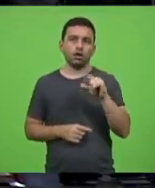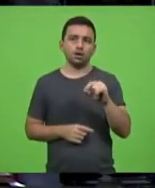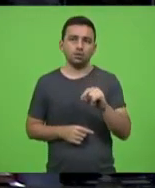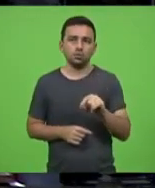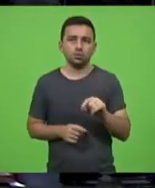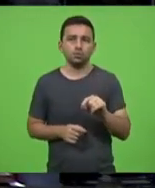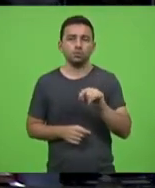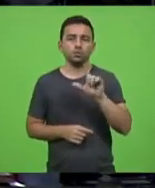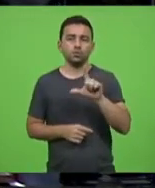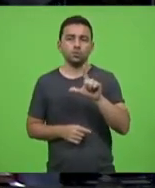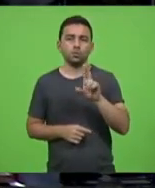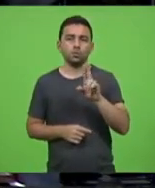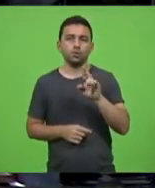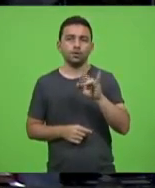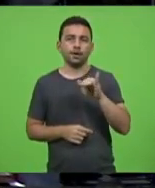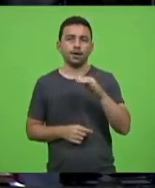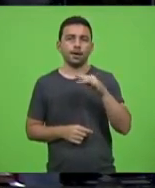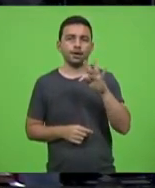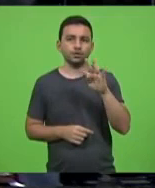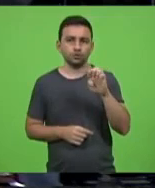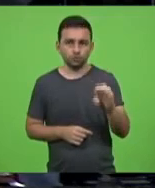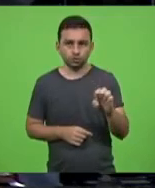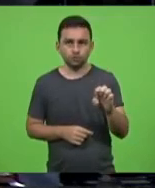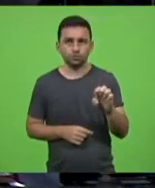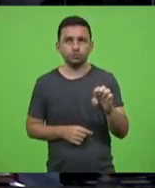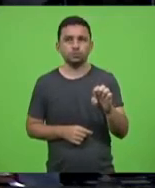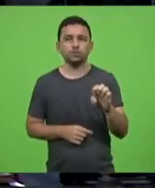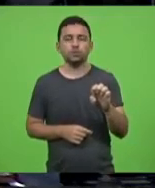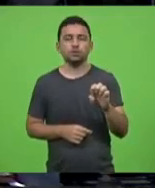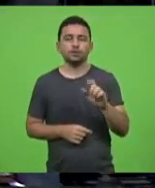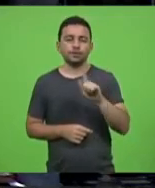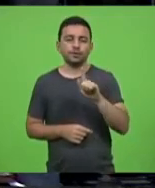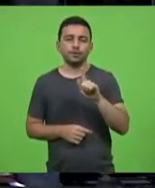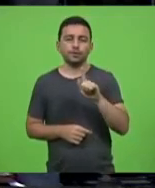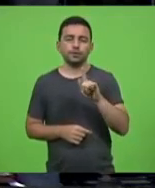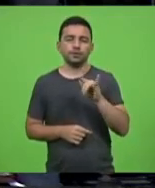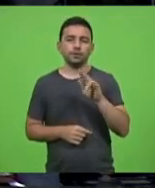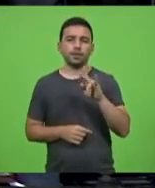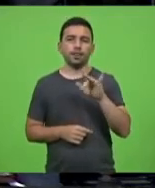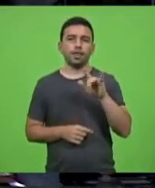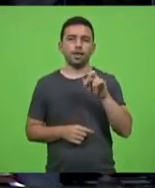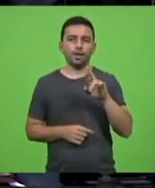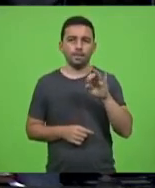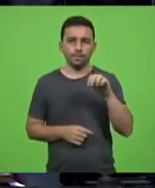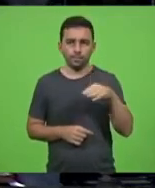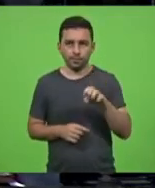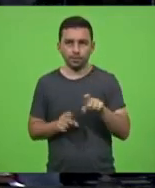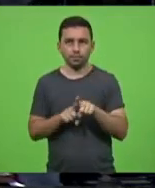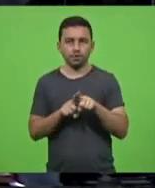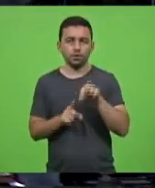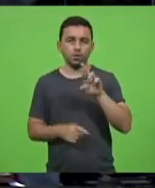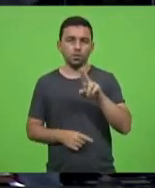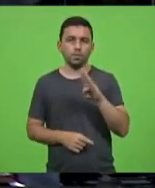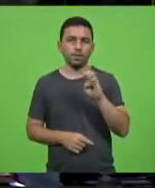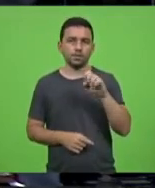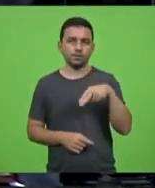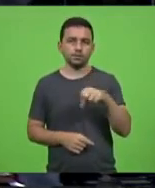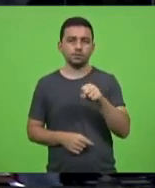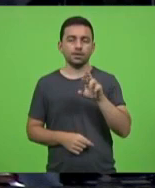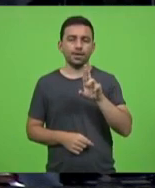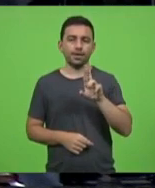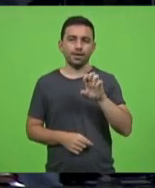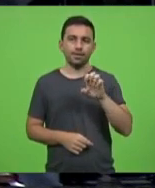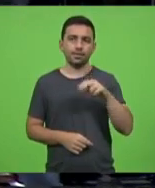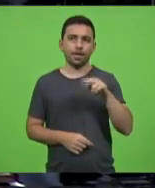Liate Maciel Boeri Guilherme Lopes Couto Rubens Carlos Silveira e Renato Silveira do